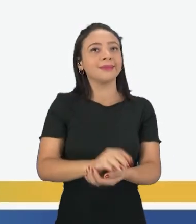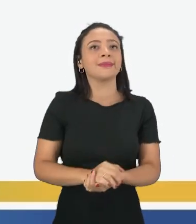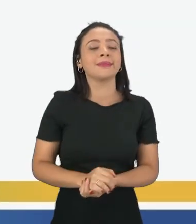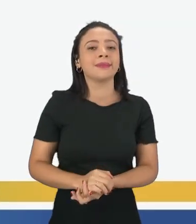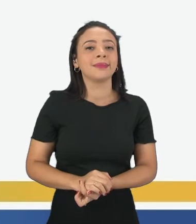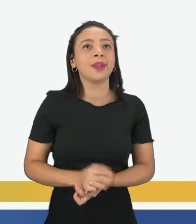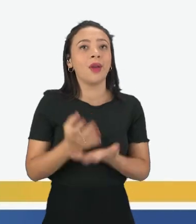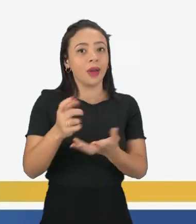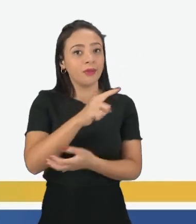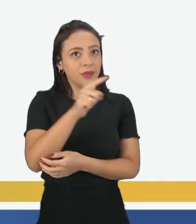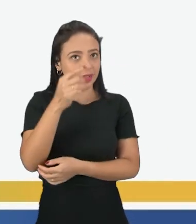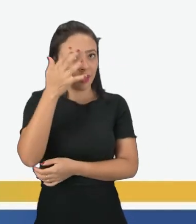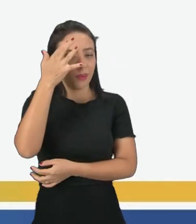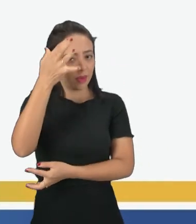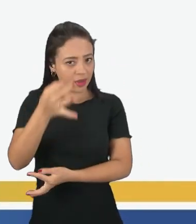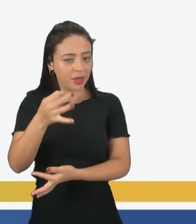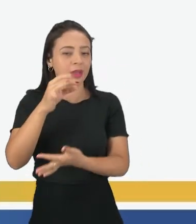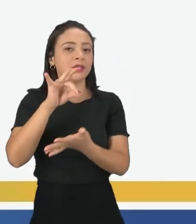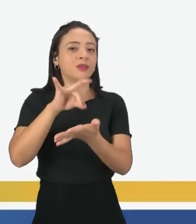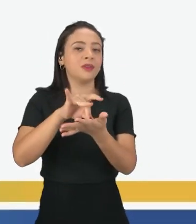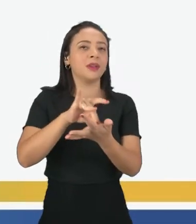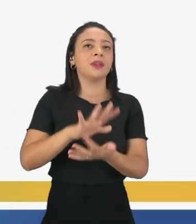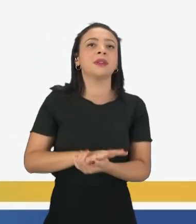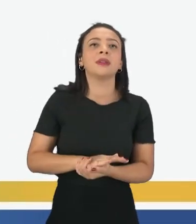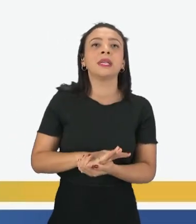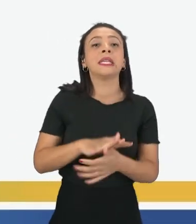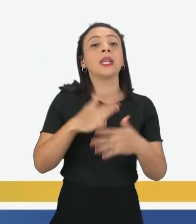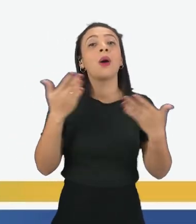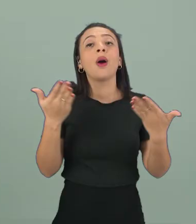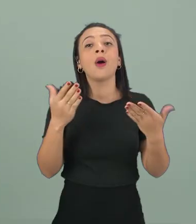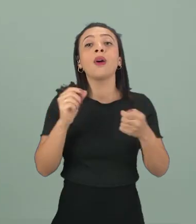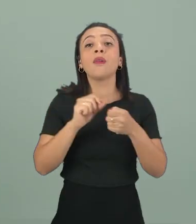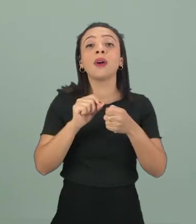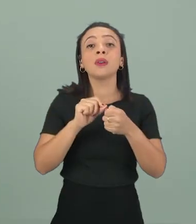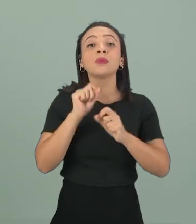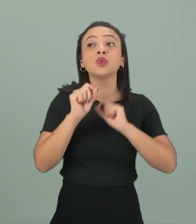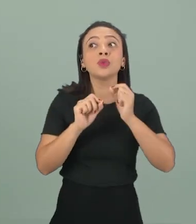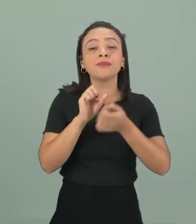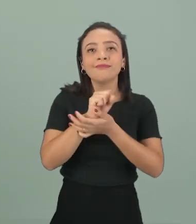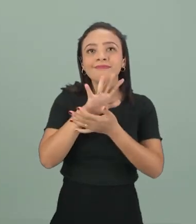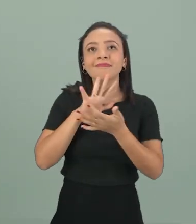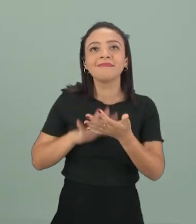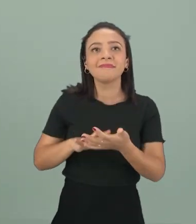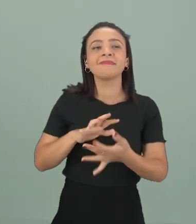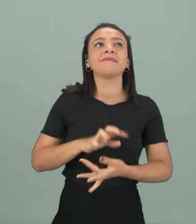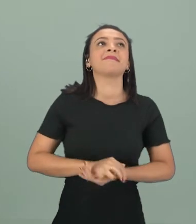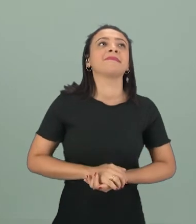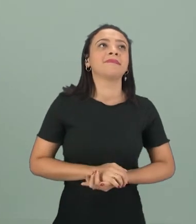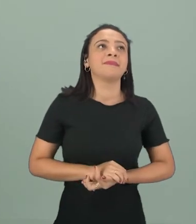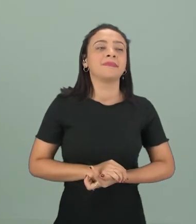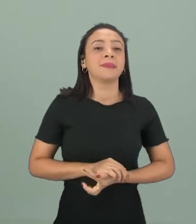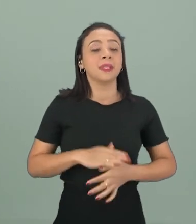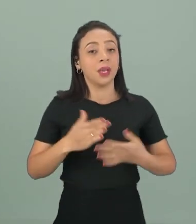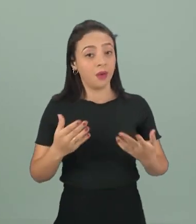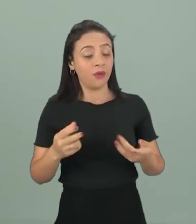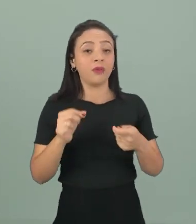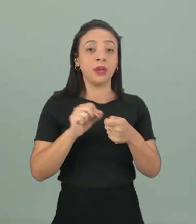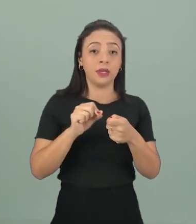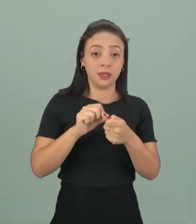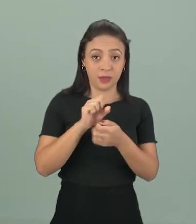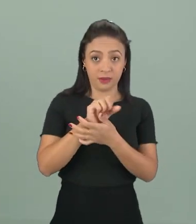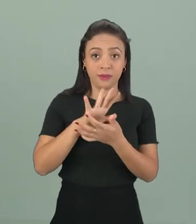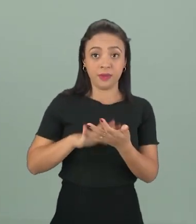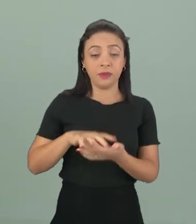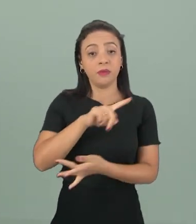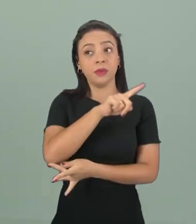tenham pegado aí direitinho. Muito bem, pessoal. Agora chegou a hora da nossa atividade. Activity time. Vamos fazer algumas atividades.